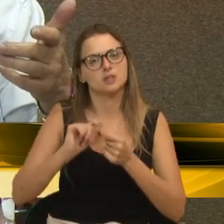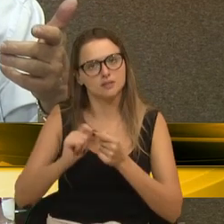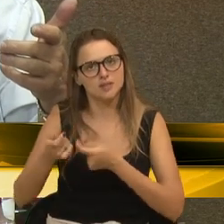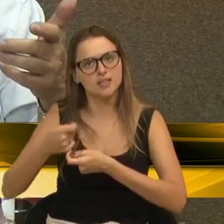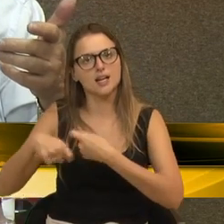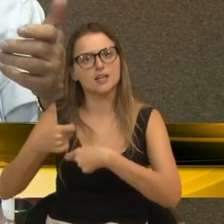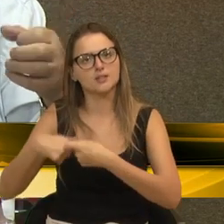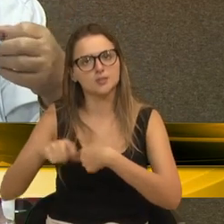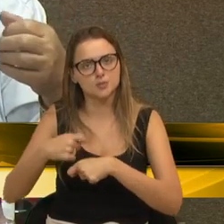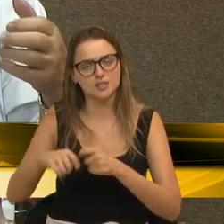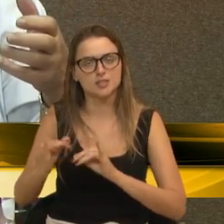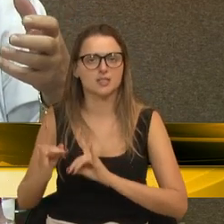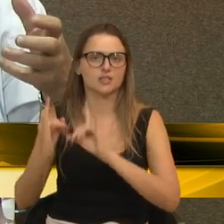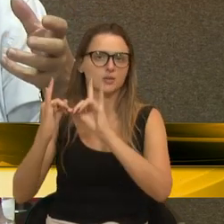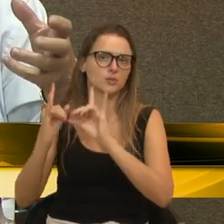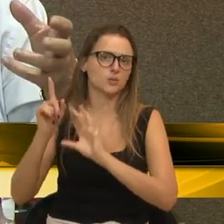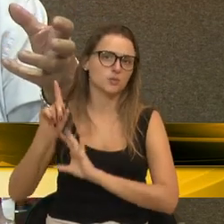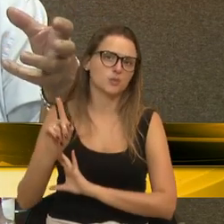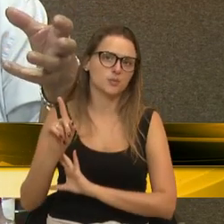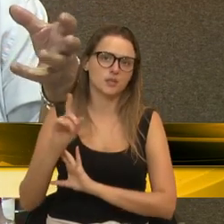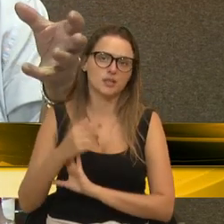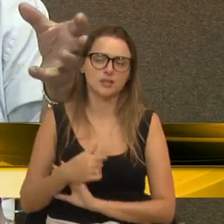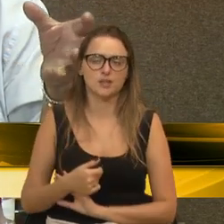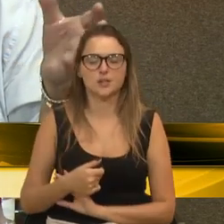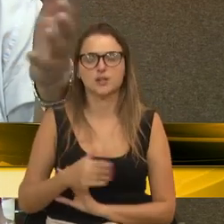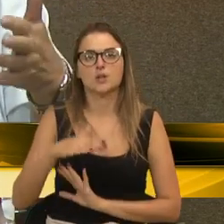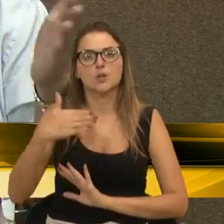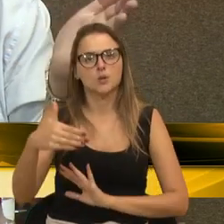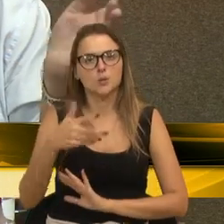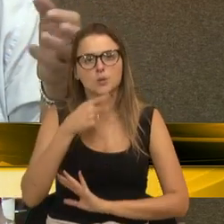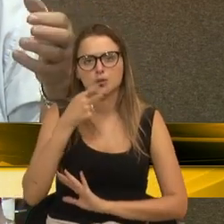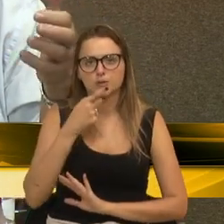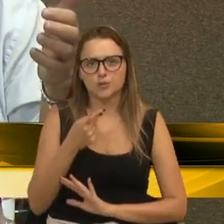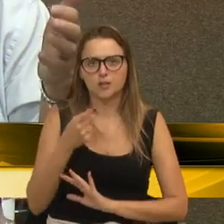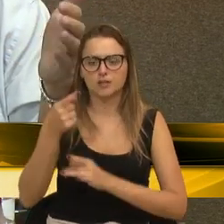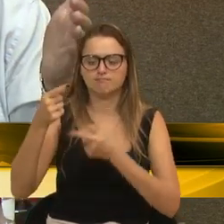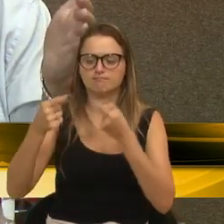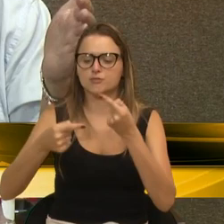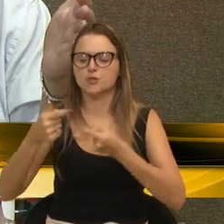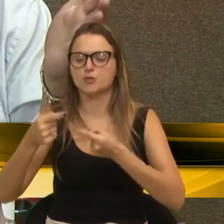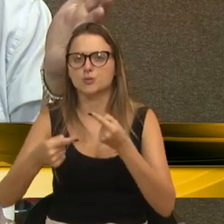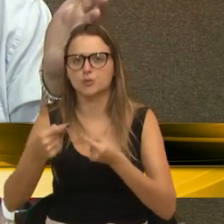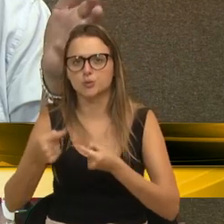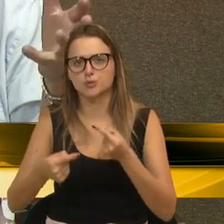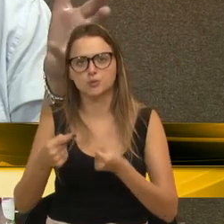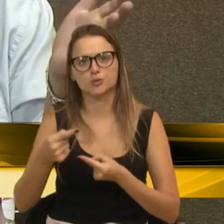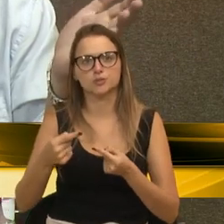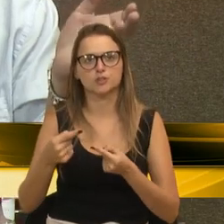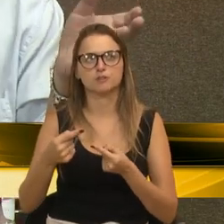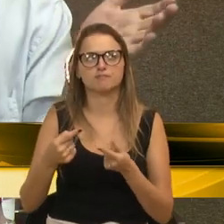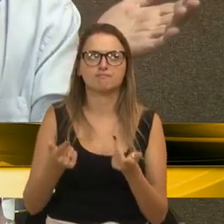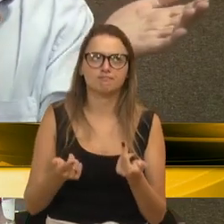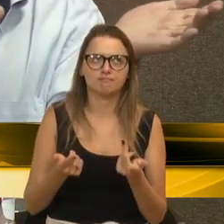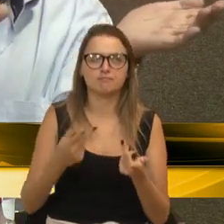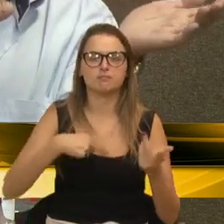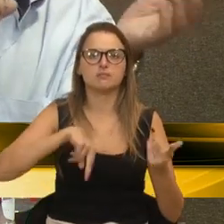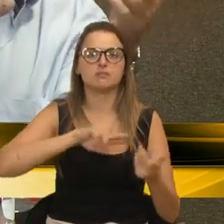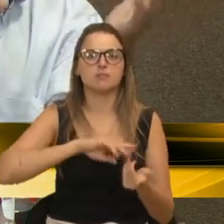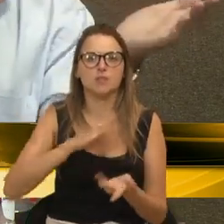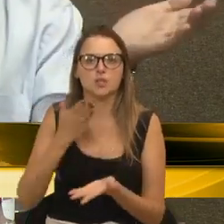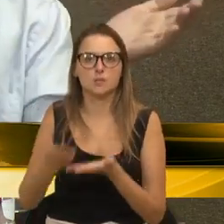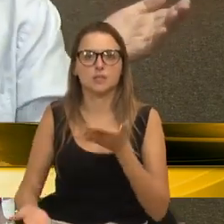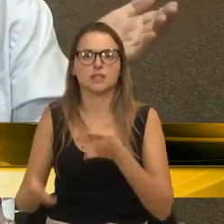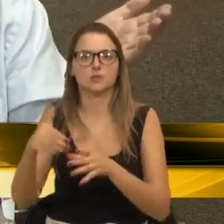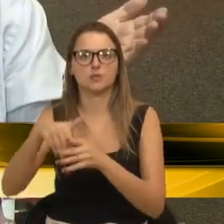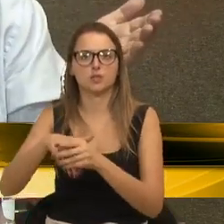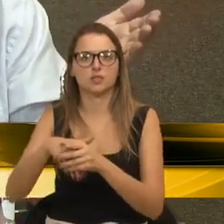espaço. Então, quando a gente fala que discute, que nós, em tese, perdemos a eleição porque